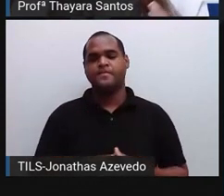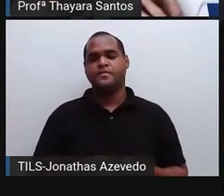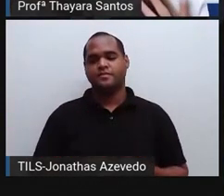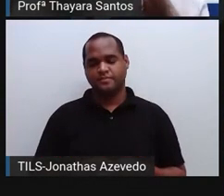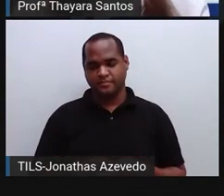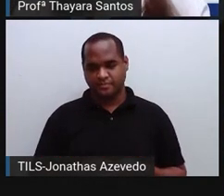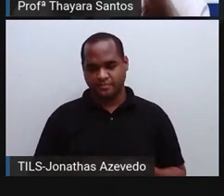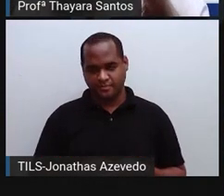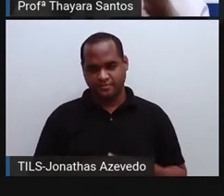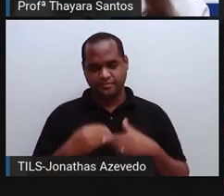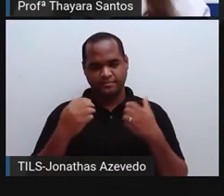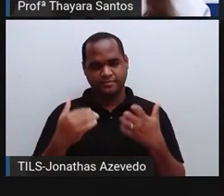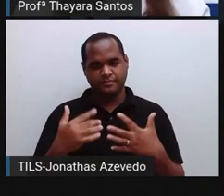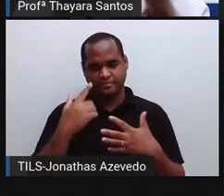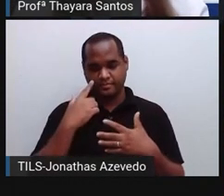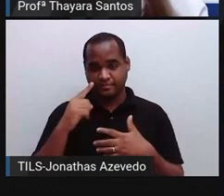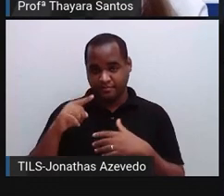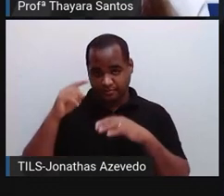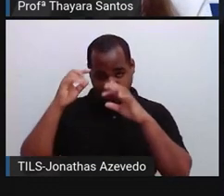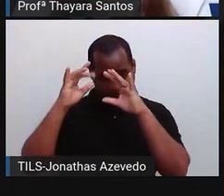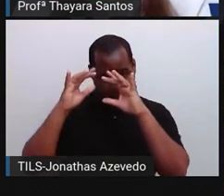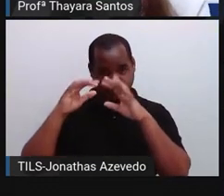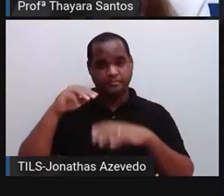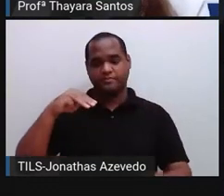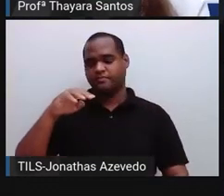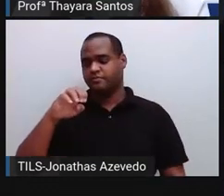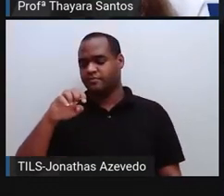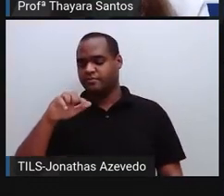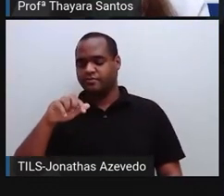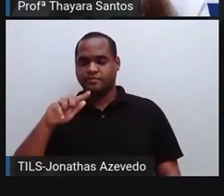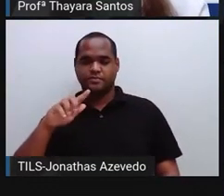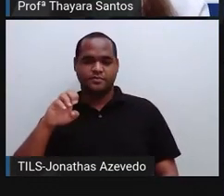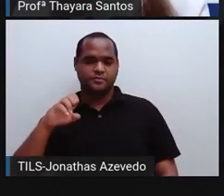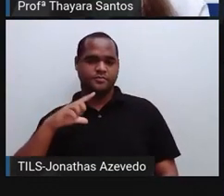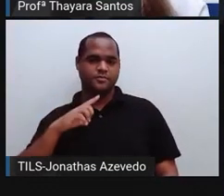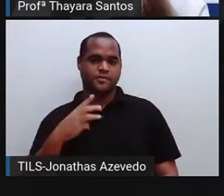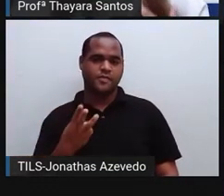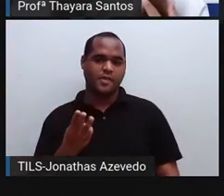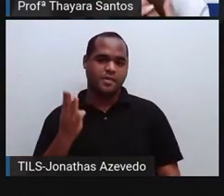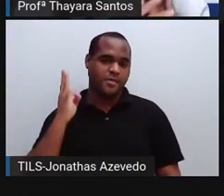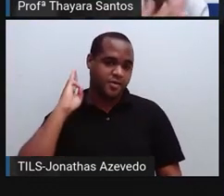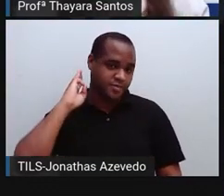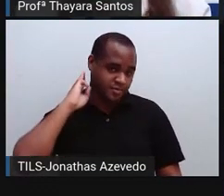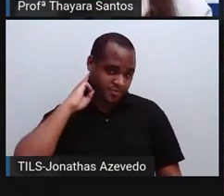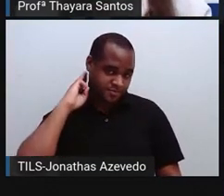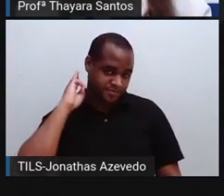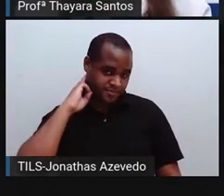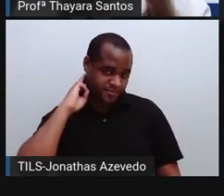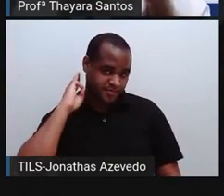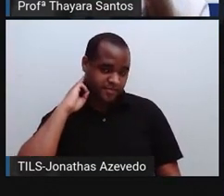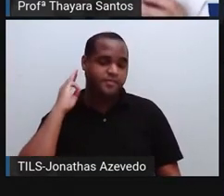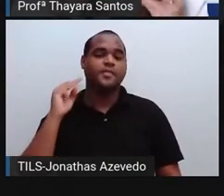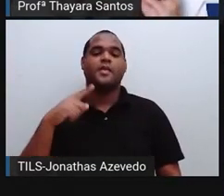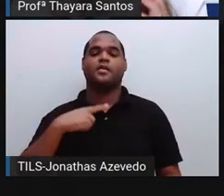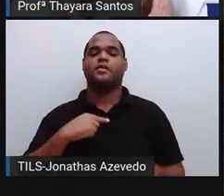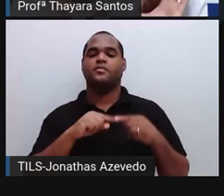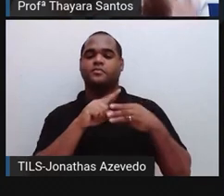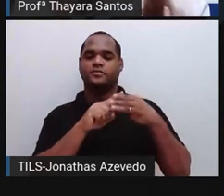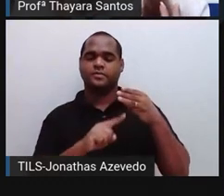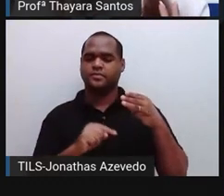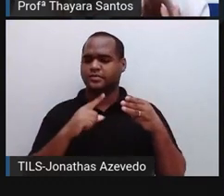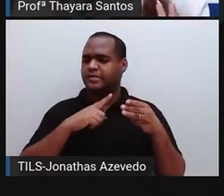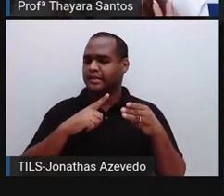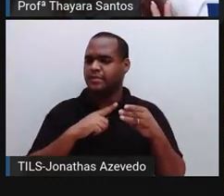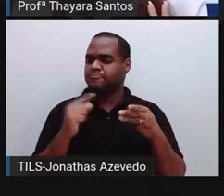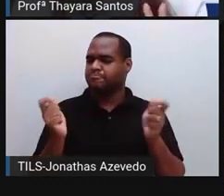E revestindo esse nosso cérebro, a gente tem as meninges, que são três membranas formadas por tecido conjuntivo que dão essa